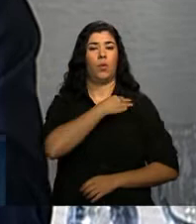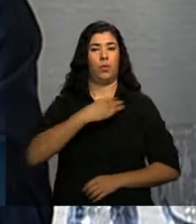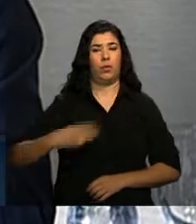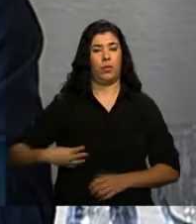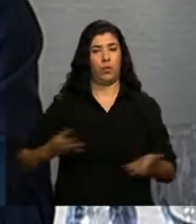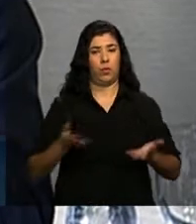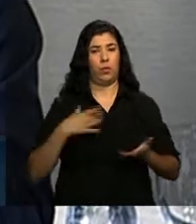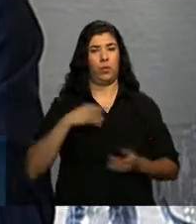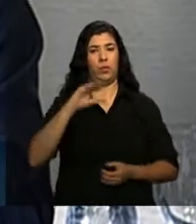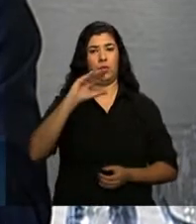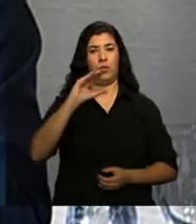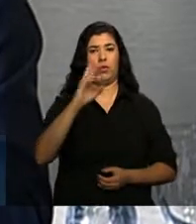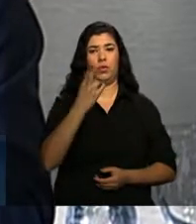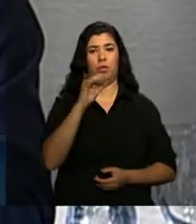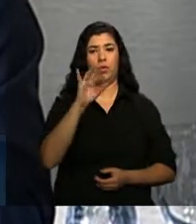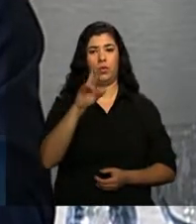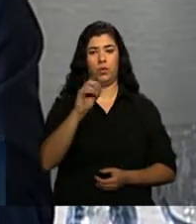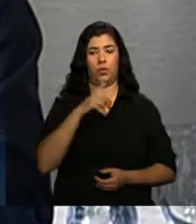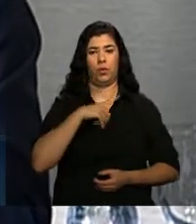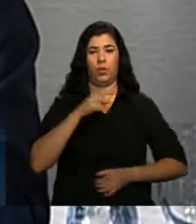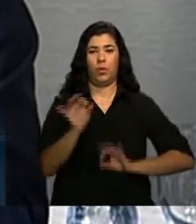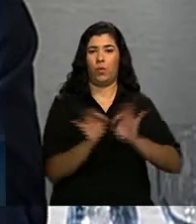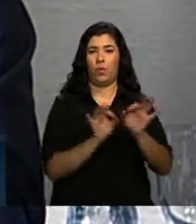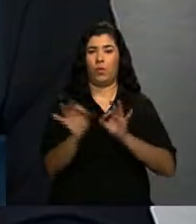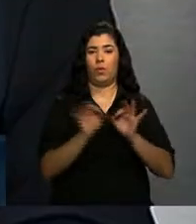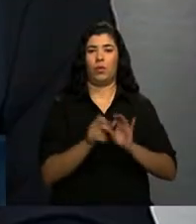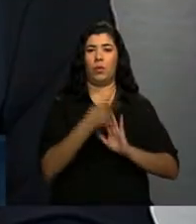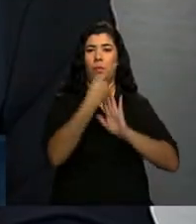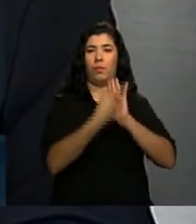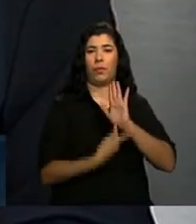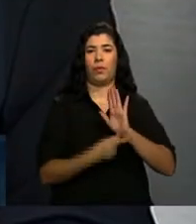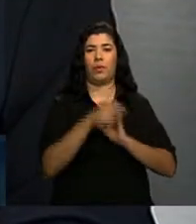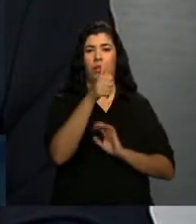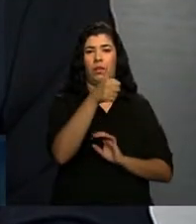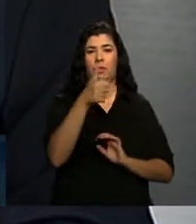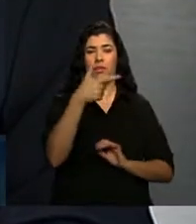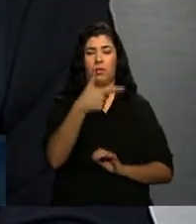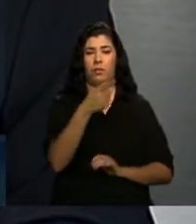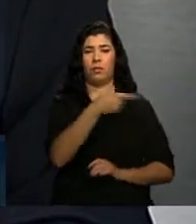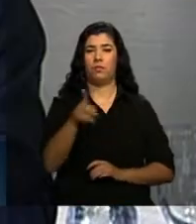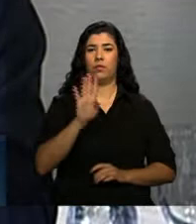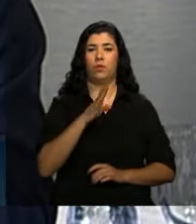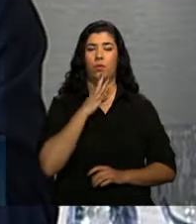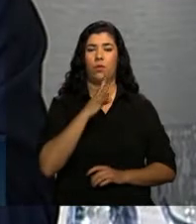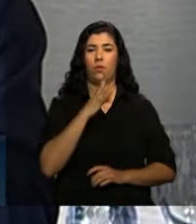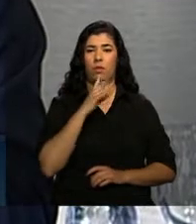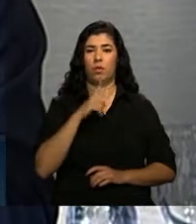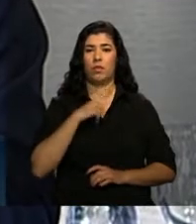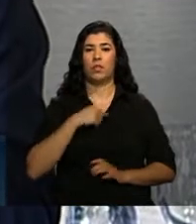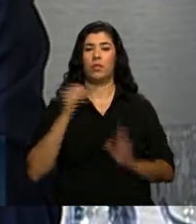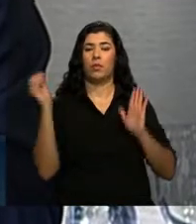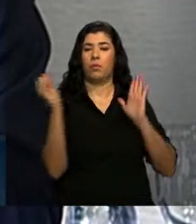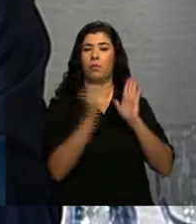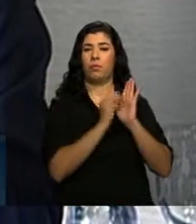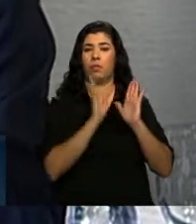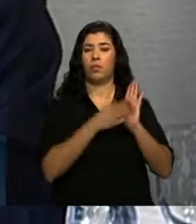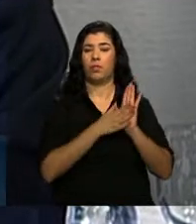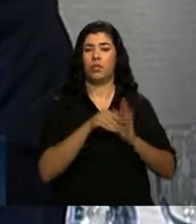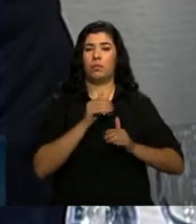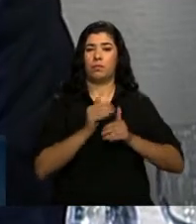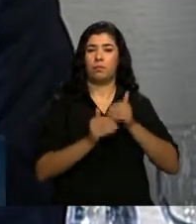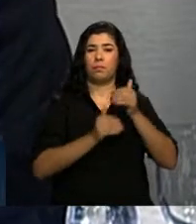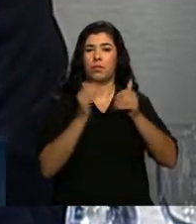e orientou a elaboração da portaria 112, que vocês todos conhecem, que preconizava a implantação gradual